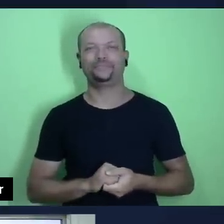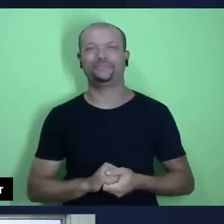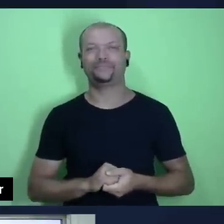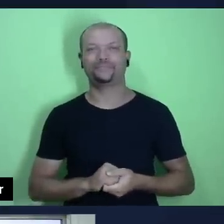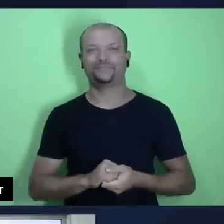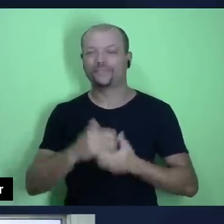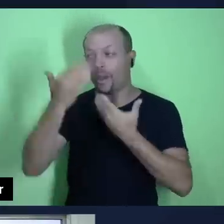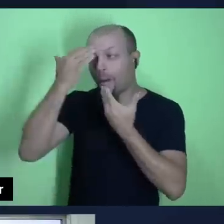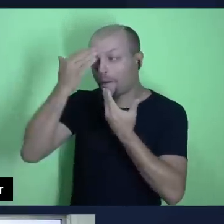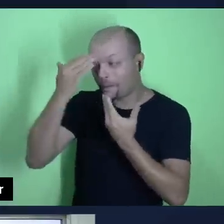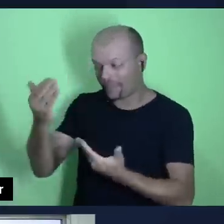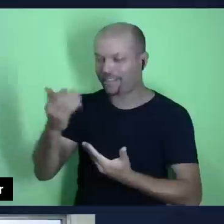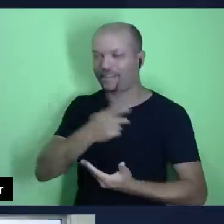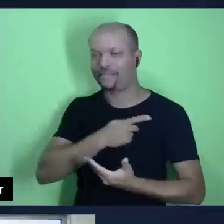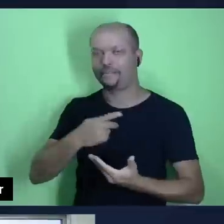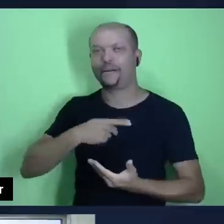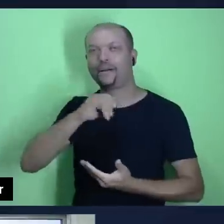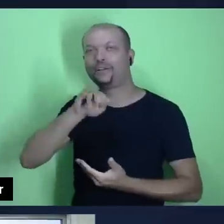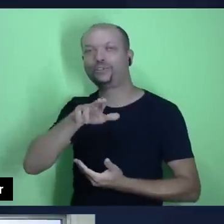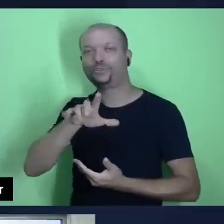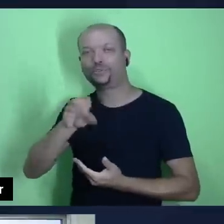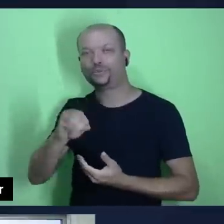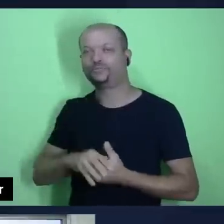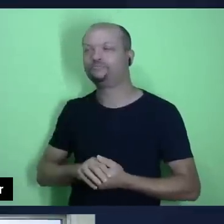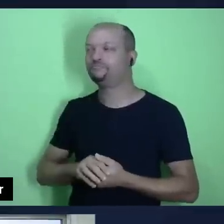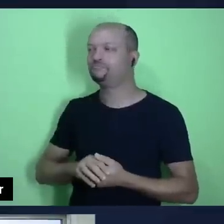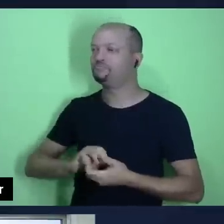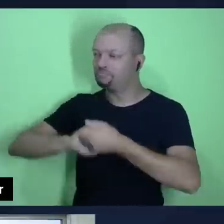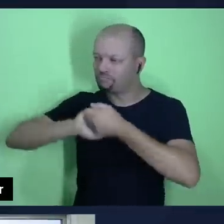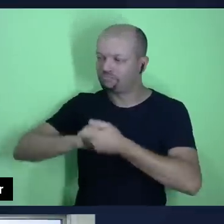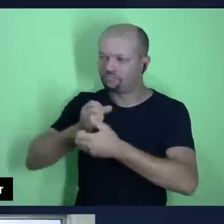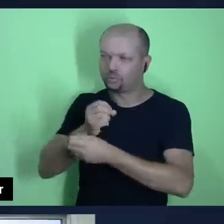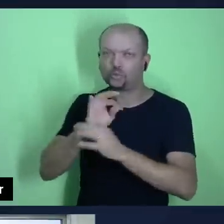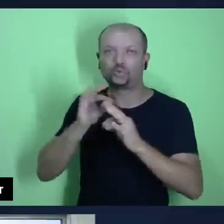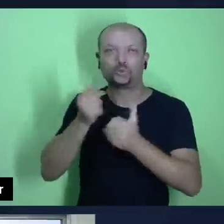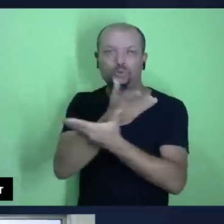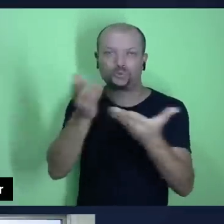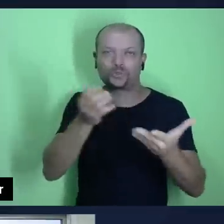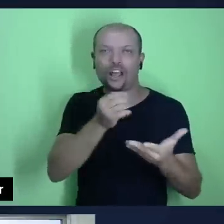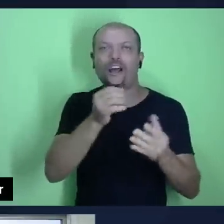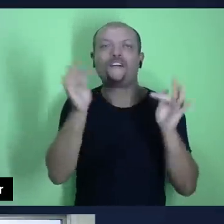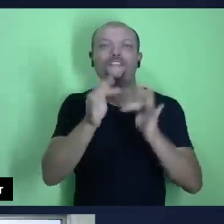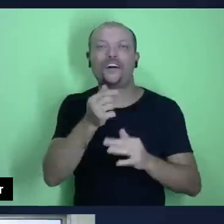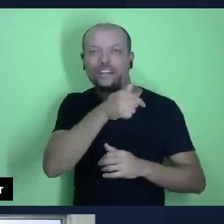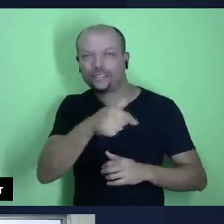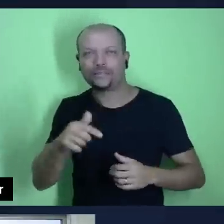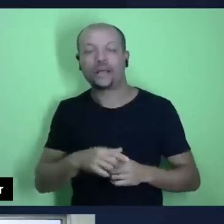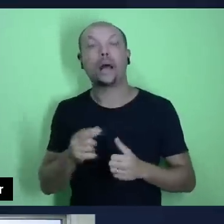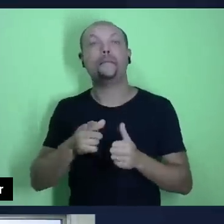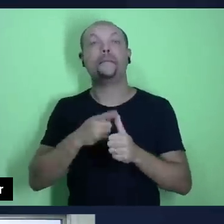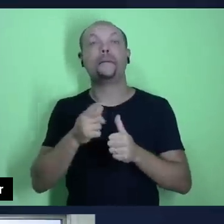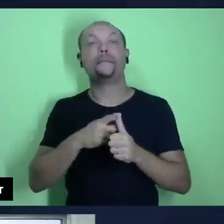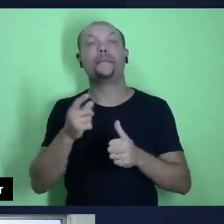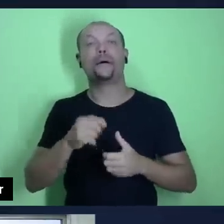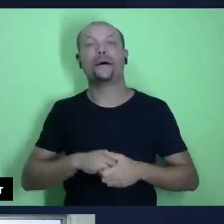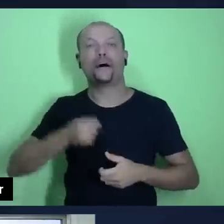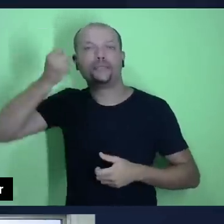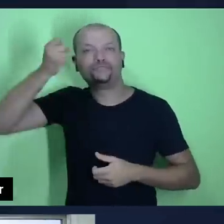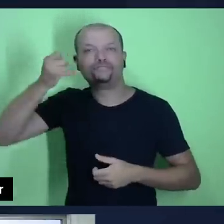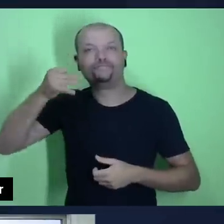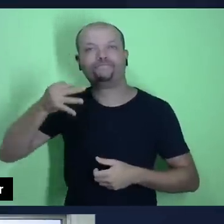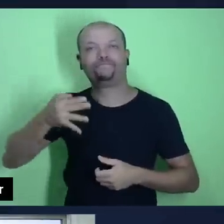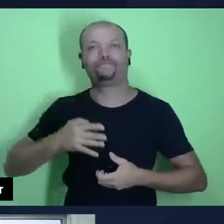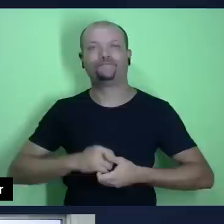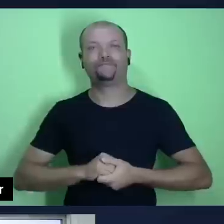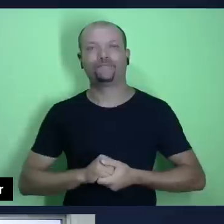Obrigado, pastor Júlio, eu quero cumprimentar a todos com uma feliz semana. Primeiramente, eu quero fazer aqui minha autodescrição,